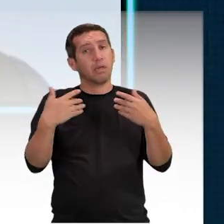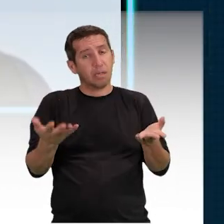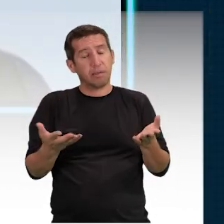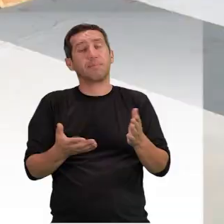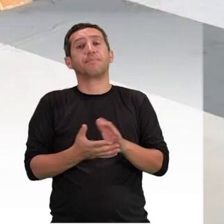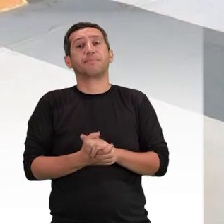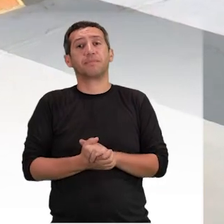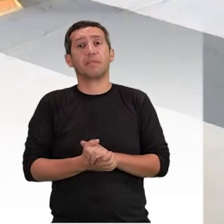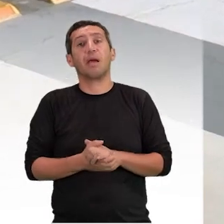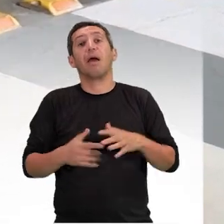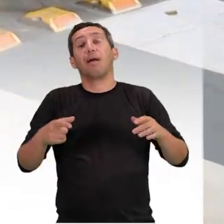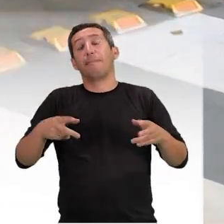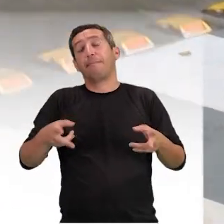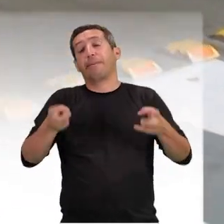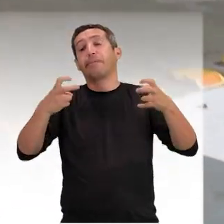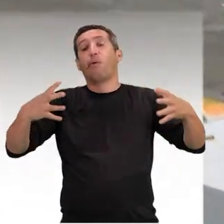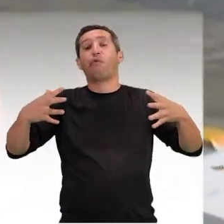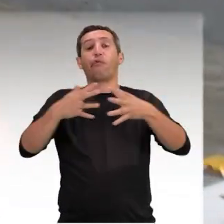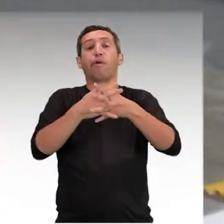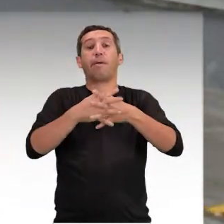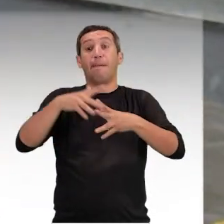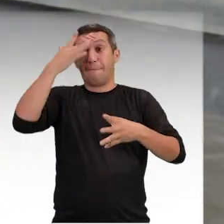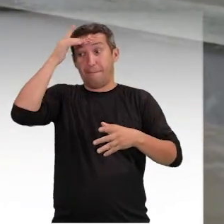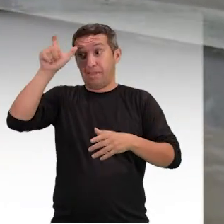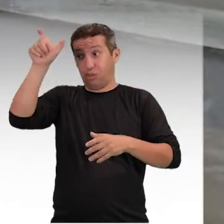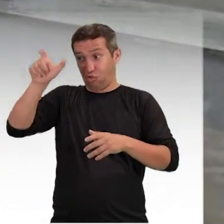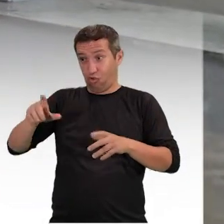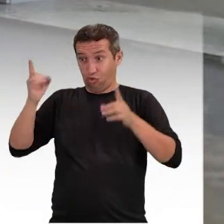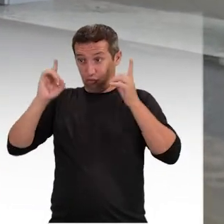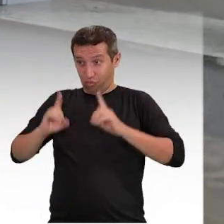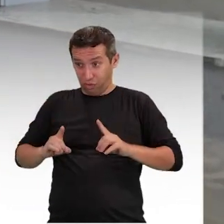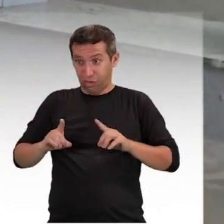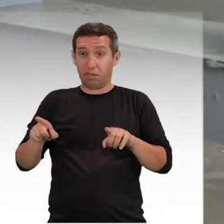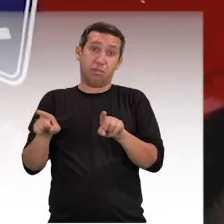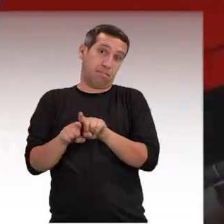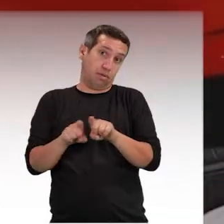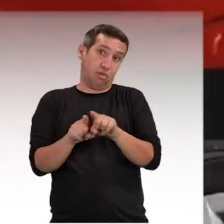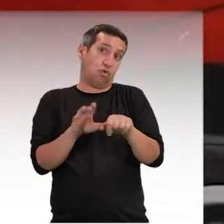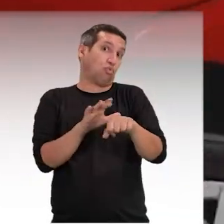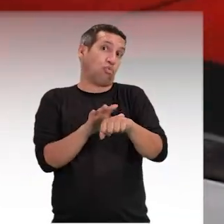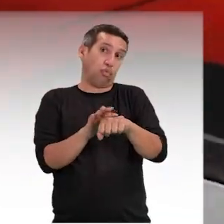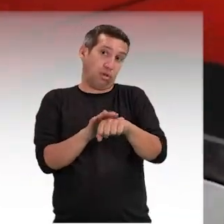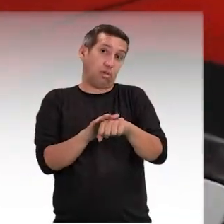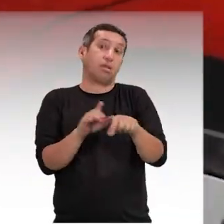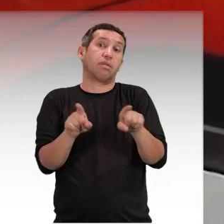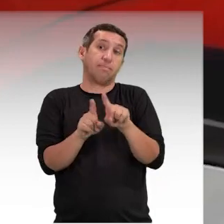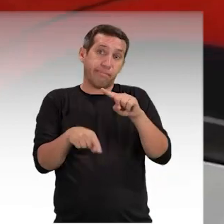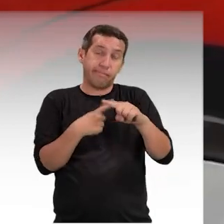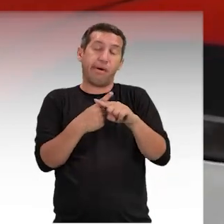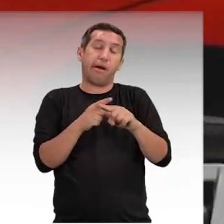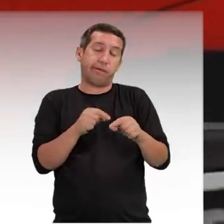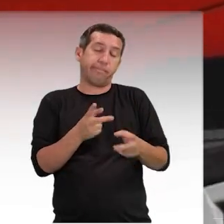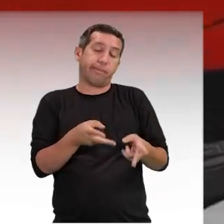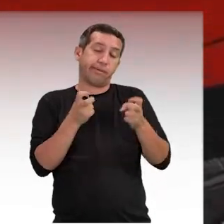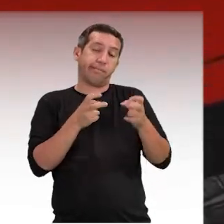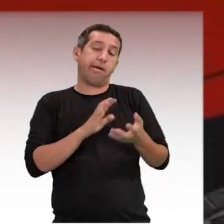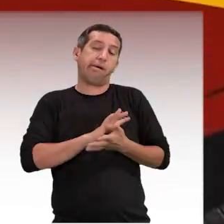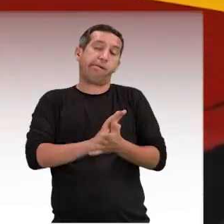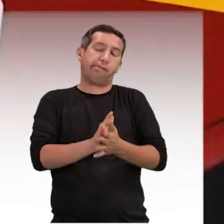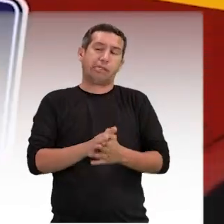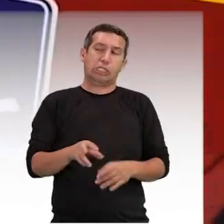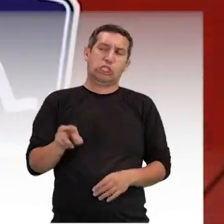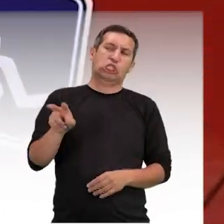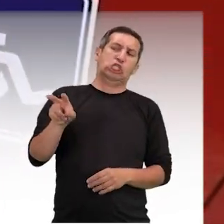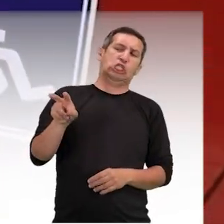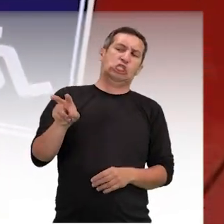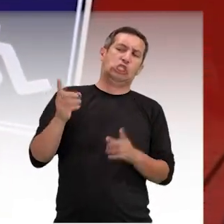exatamente a confusão entre a pessoa com deficiência e doença e a ocorrência de discriminação em razão da pessoa